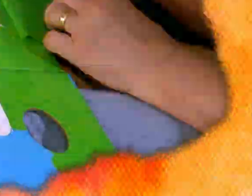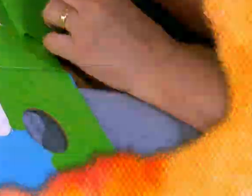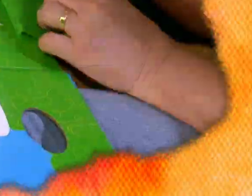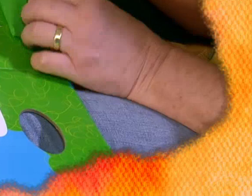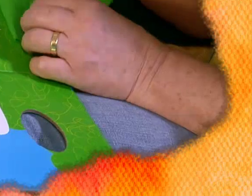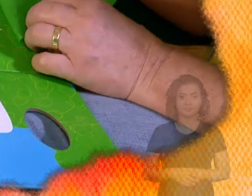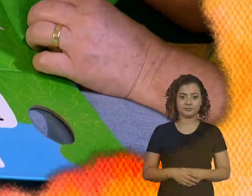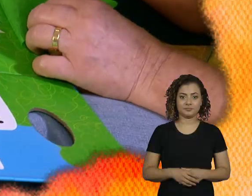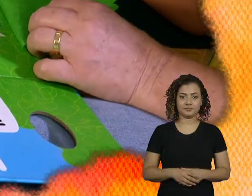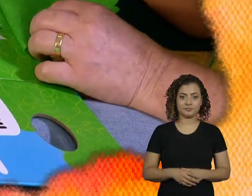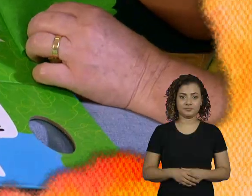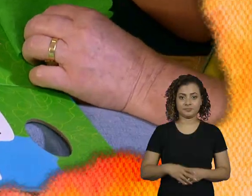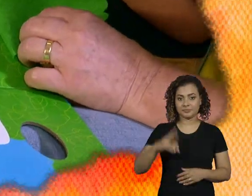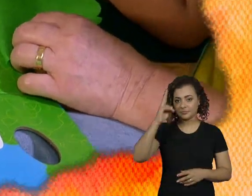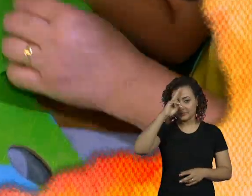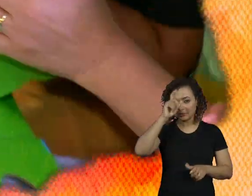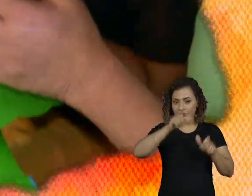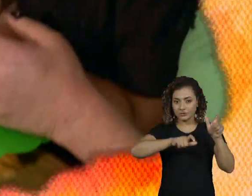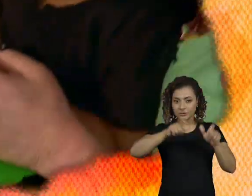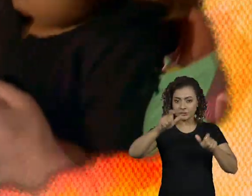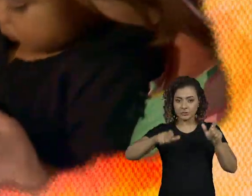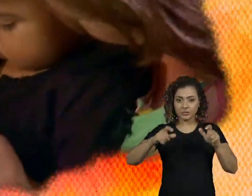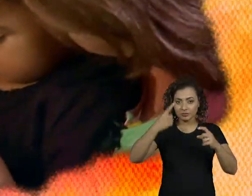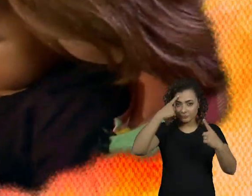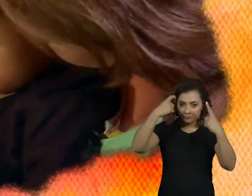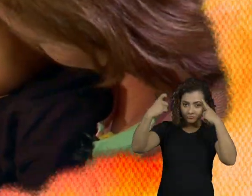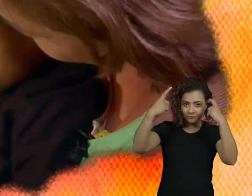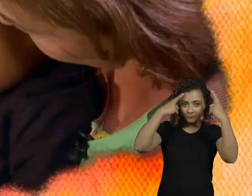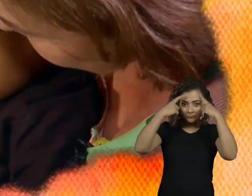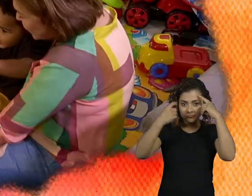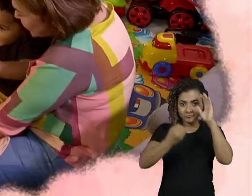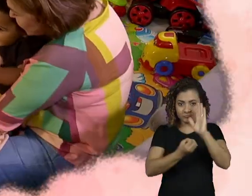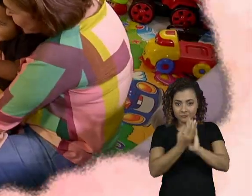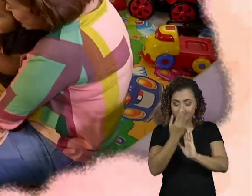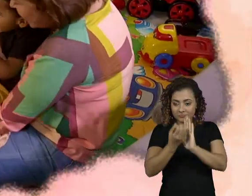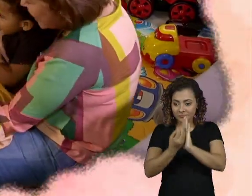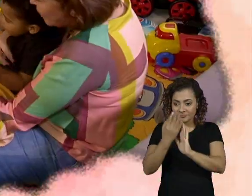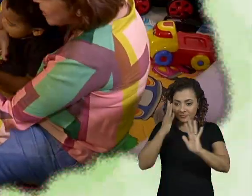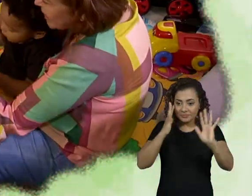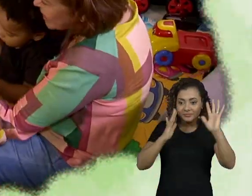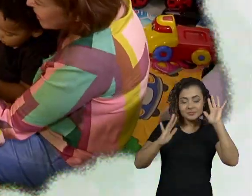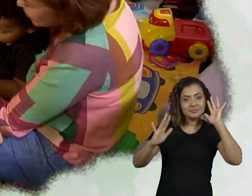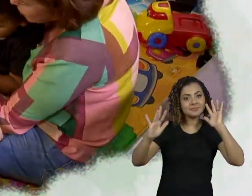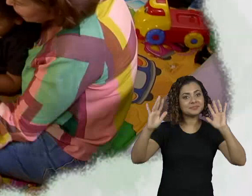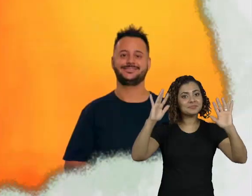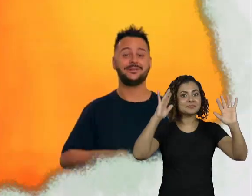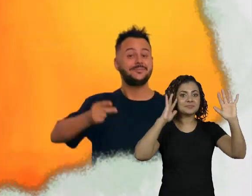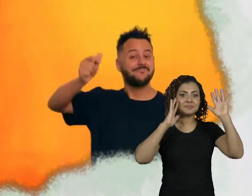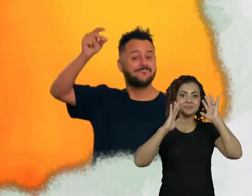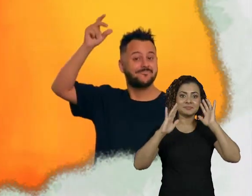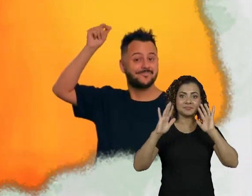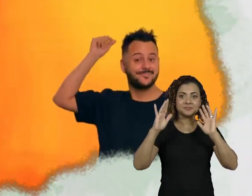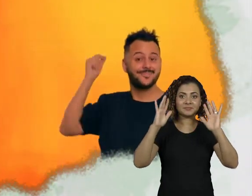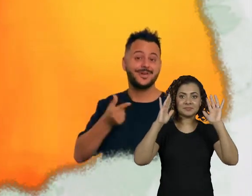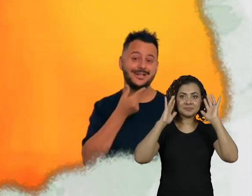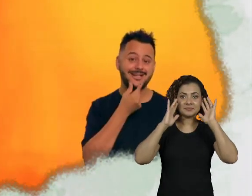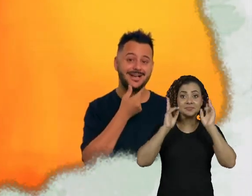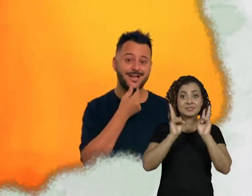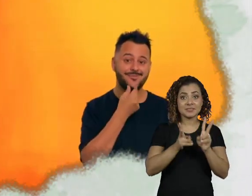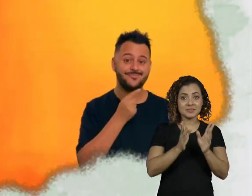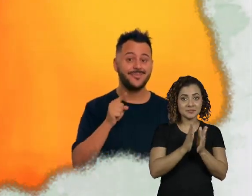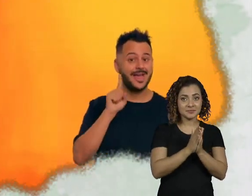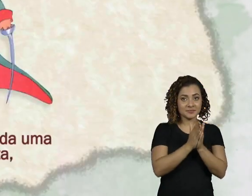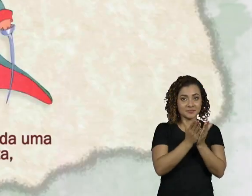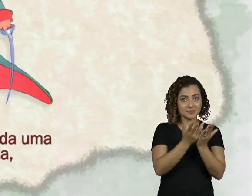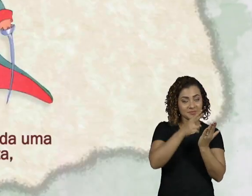As histórias criam, recriam, semeiam fantasia. A cada ação de leitura,